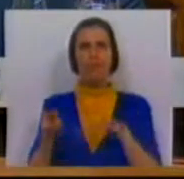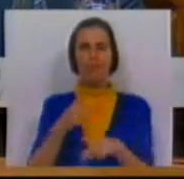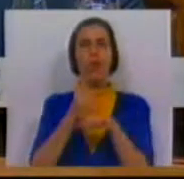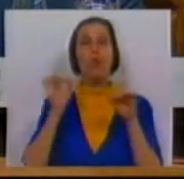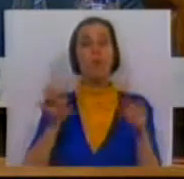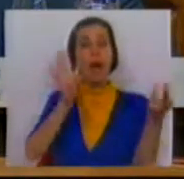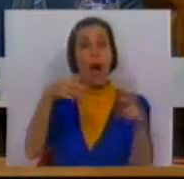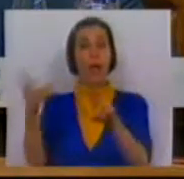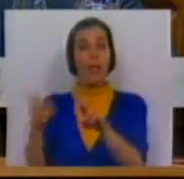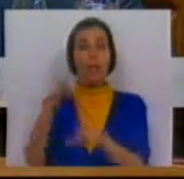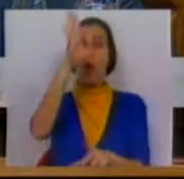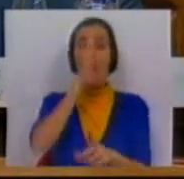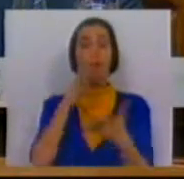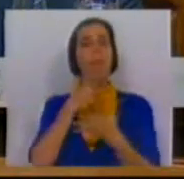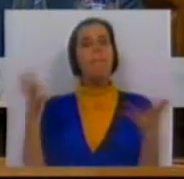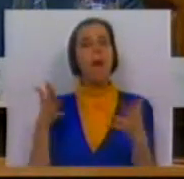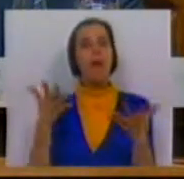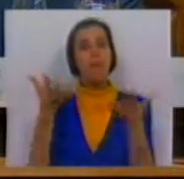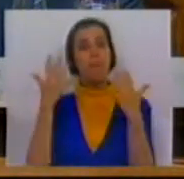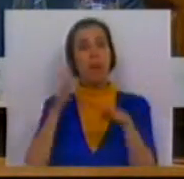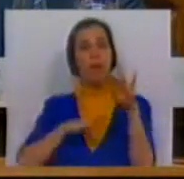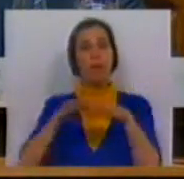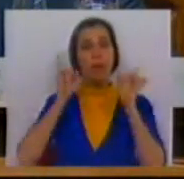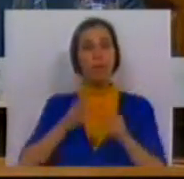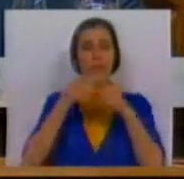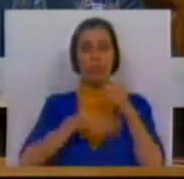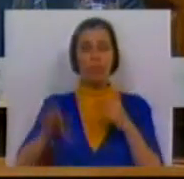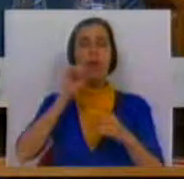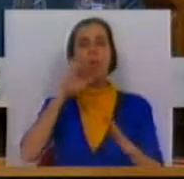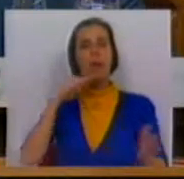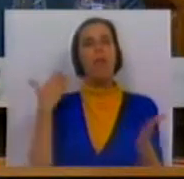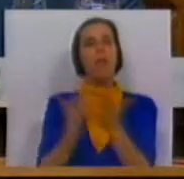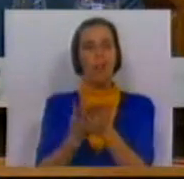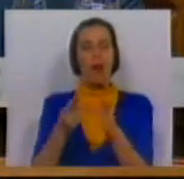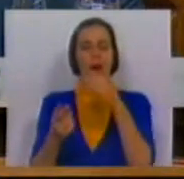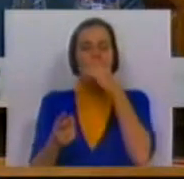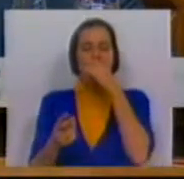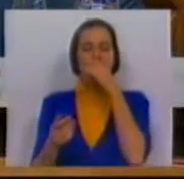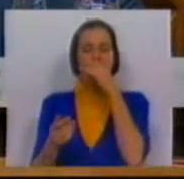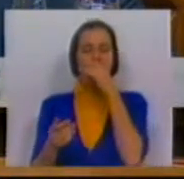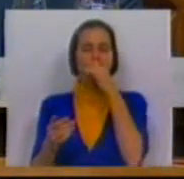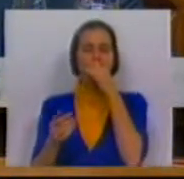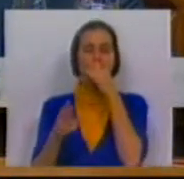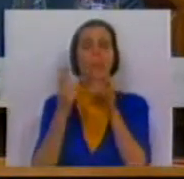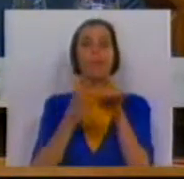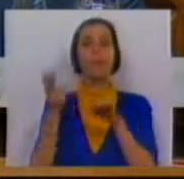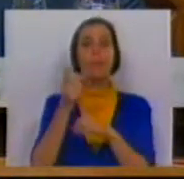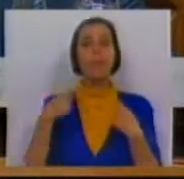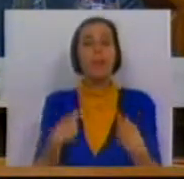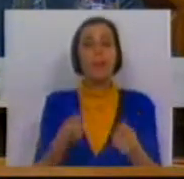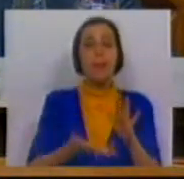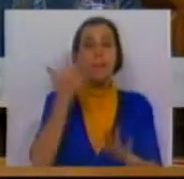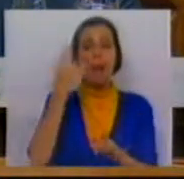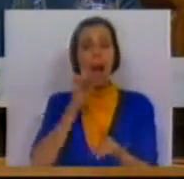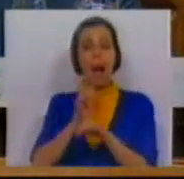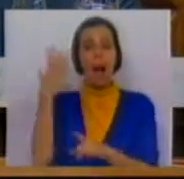pois as alterações que o Governo e a maioria pretendem implementar podem provocar aumento das despesas